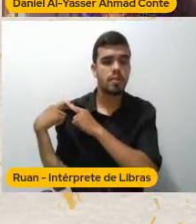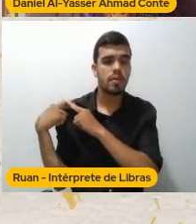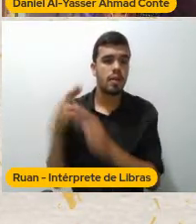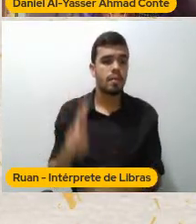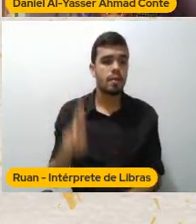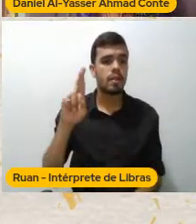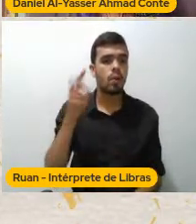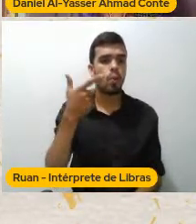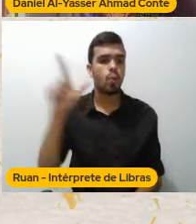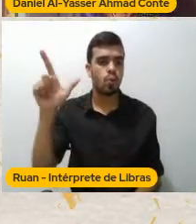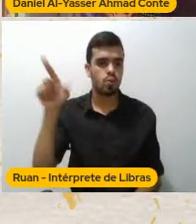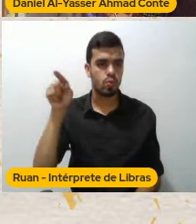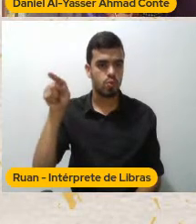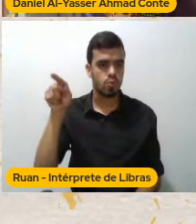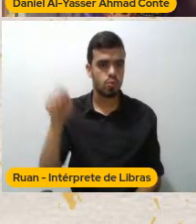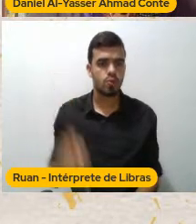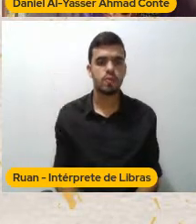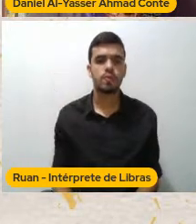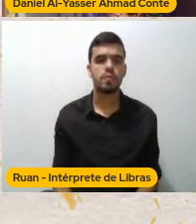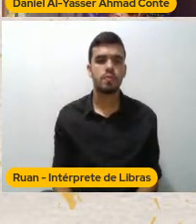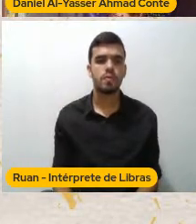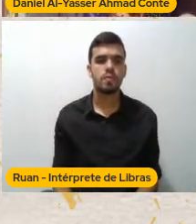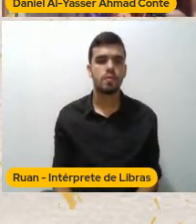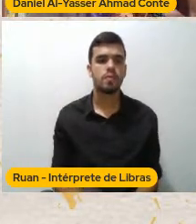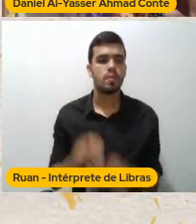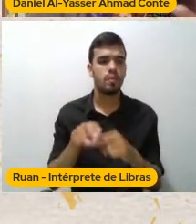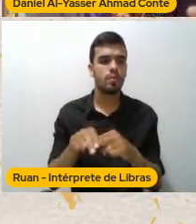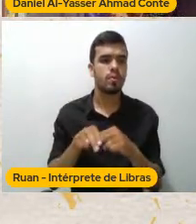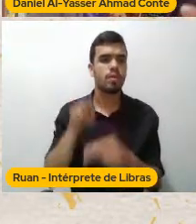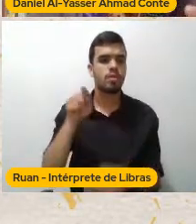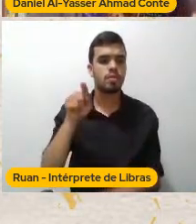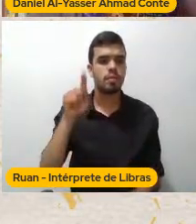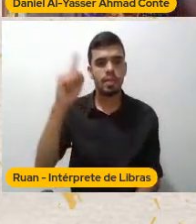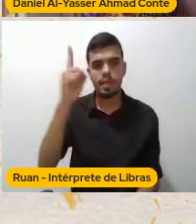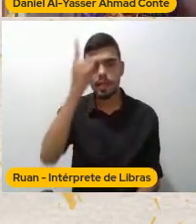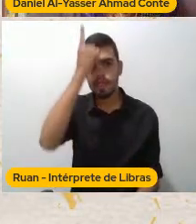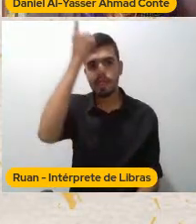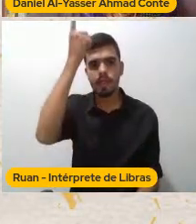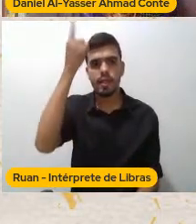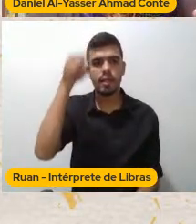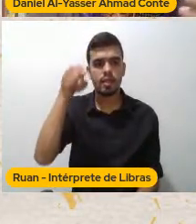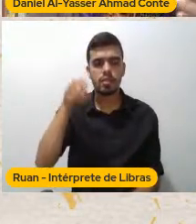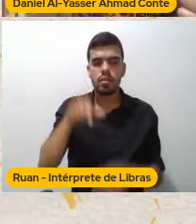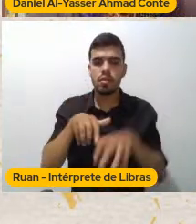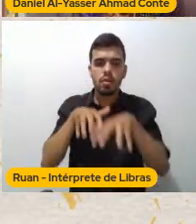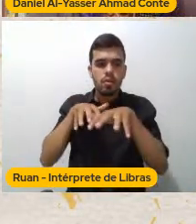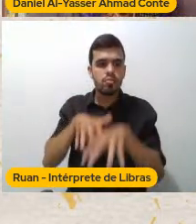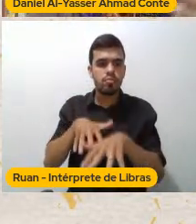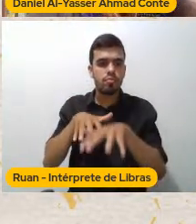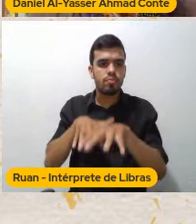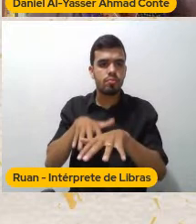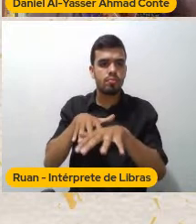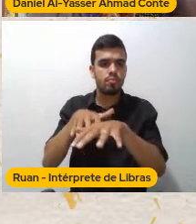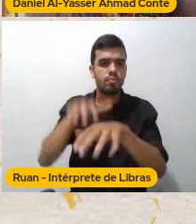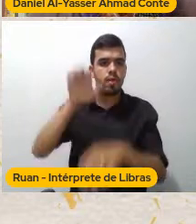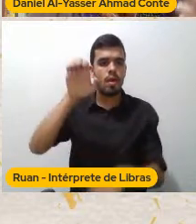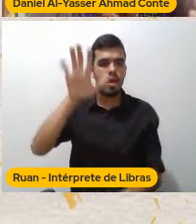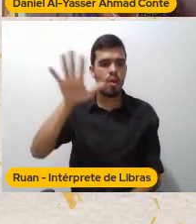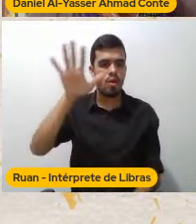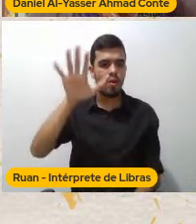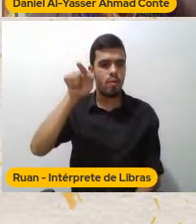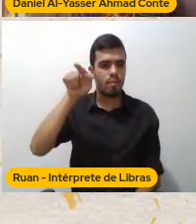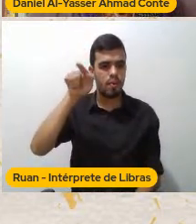Através Da ideia De peregrinação Do europeu Ela foi dando Consistência A uma